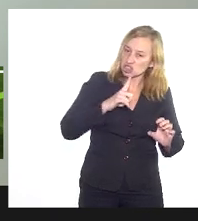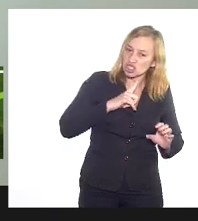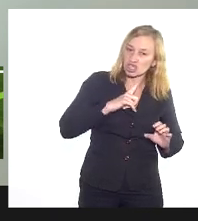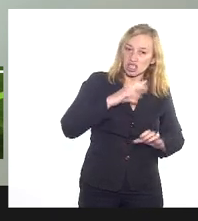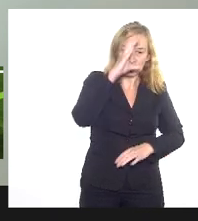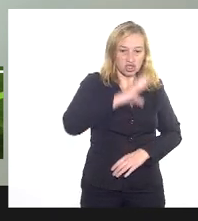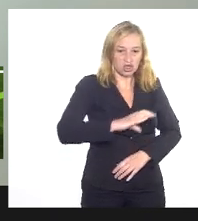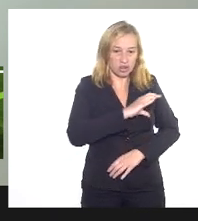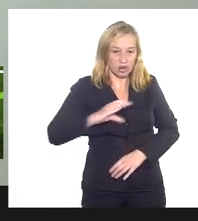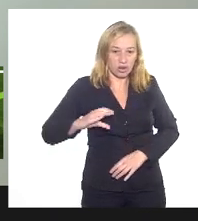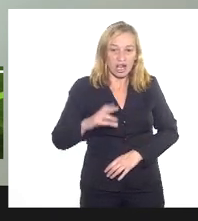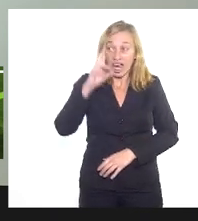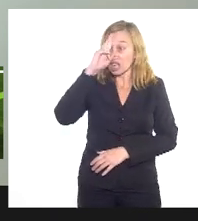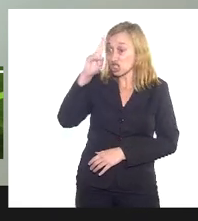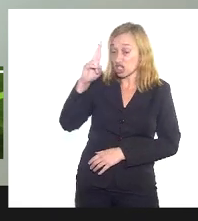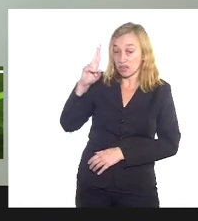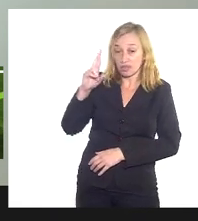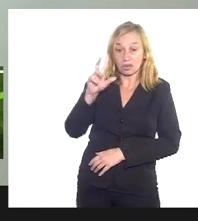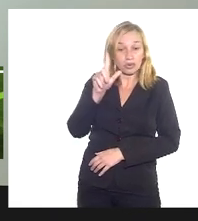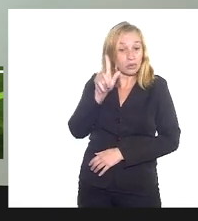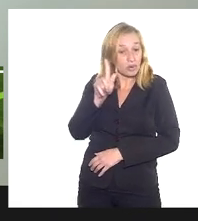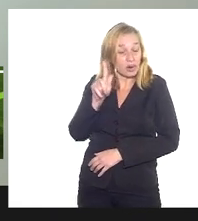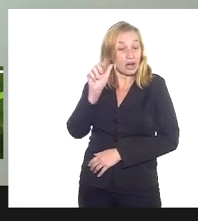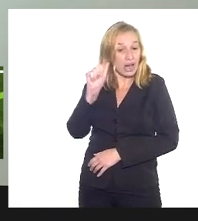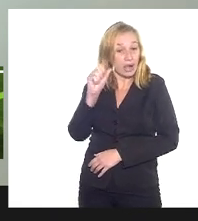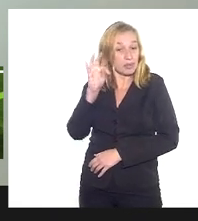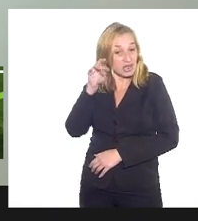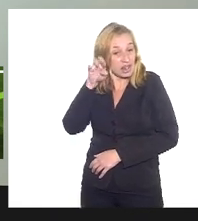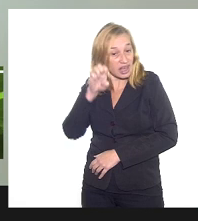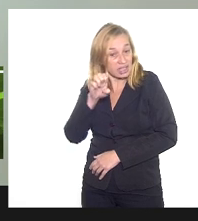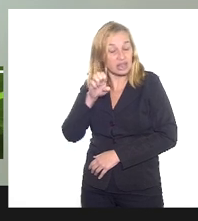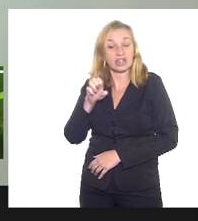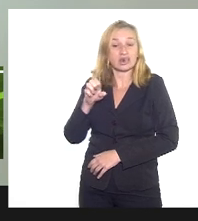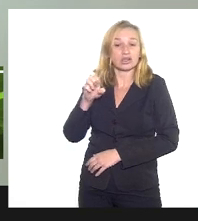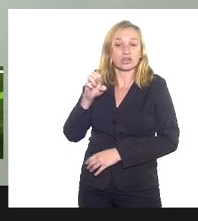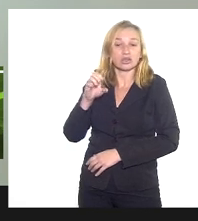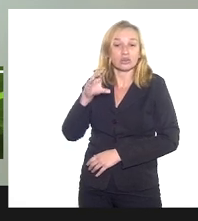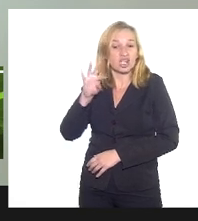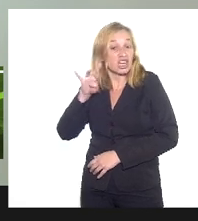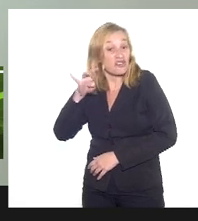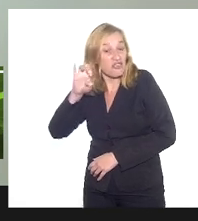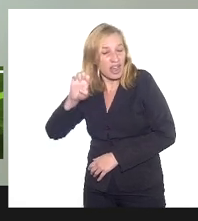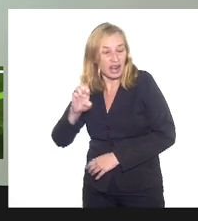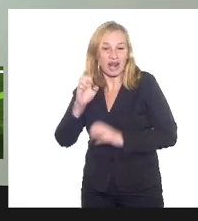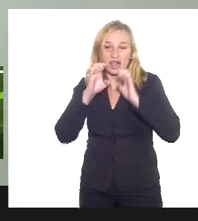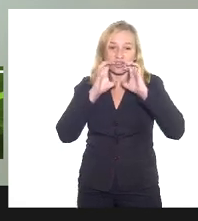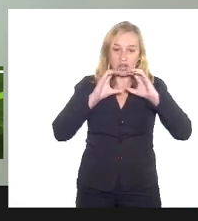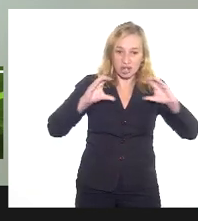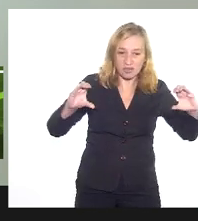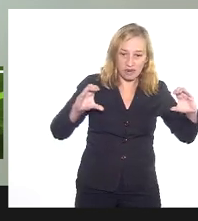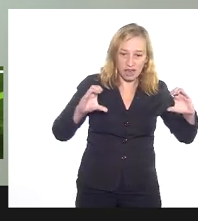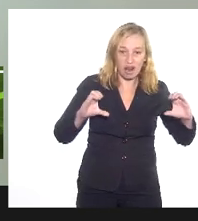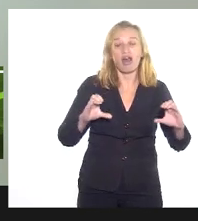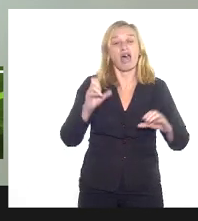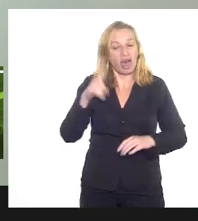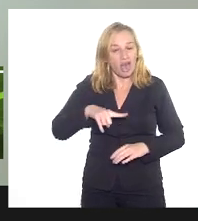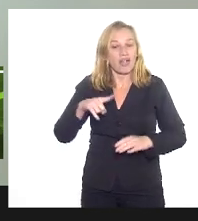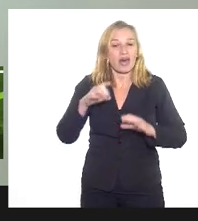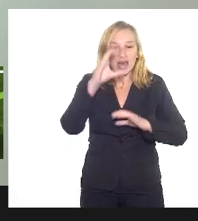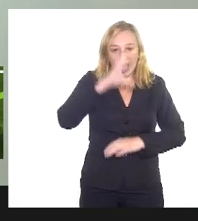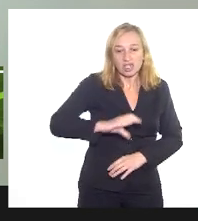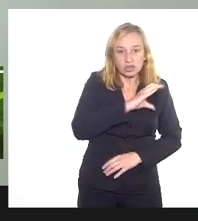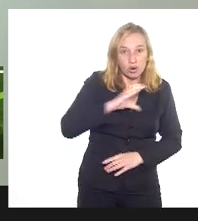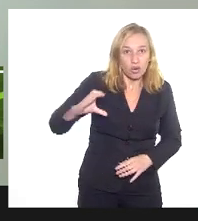Desculpa, com chefe de gabinete do Crivella é católica, apostólica romana também era. E ele tinha esse pessoal